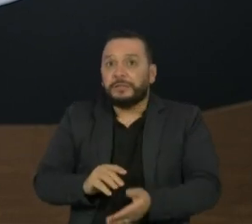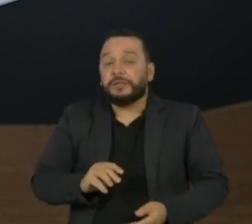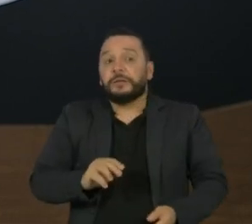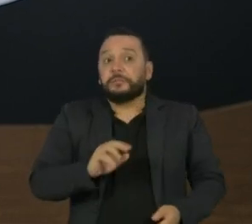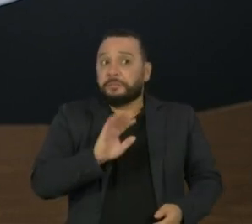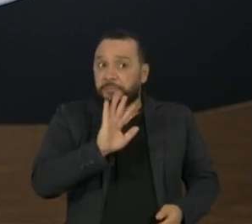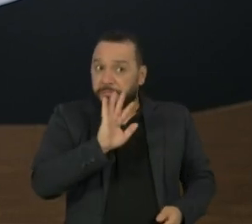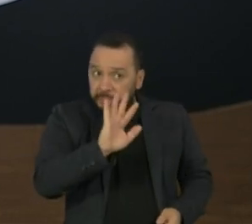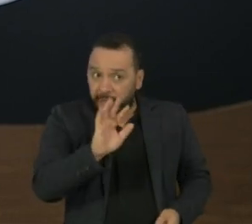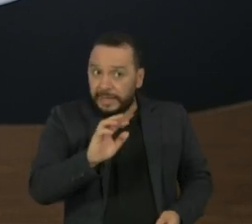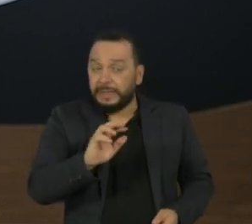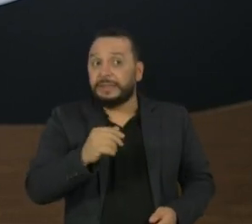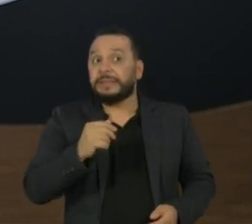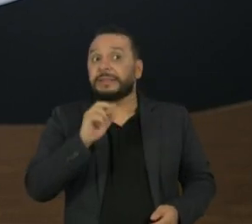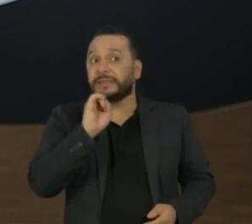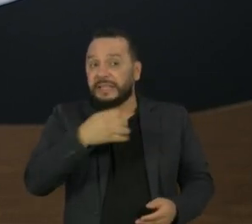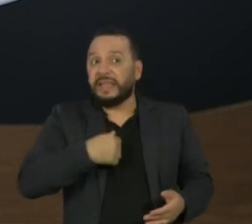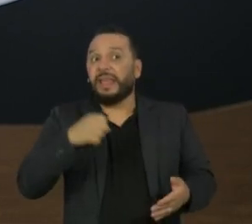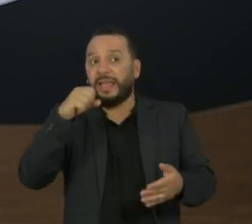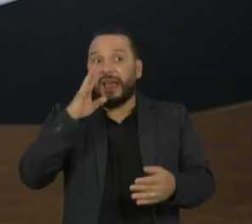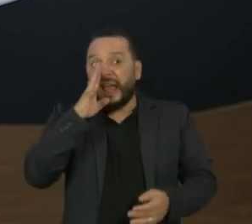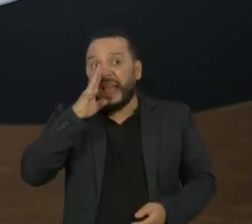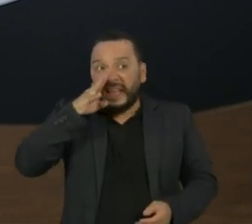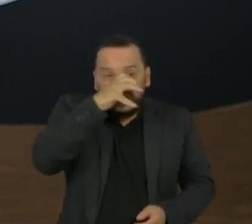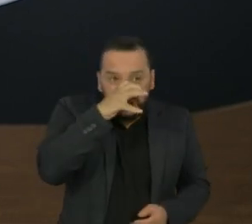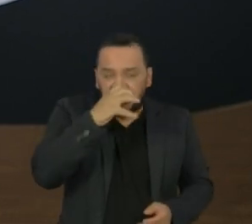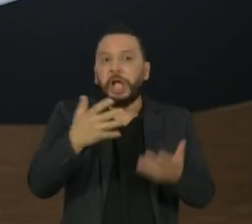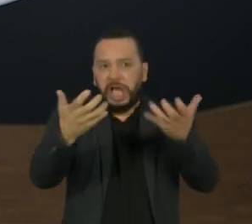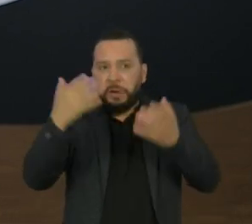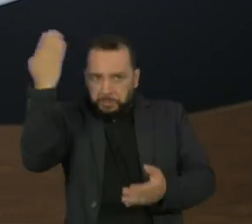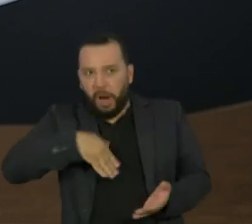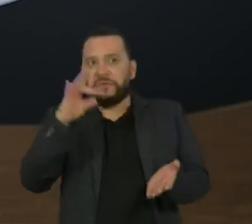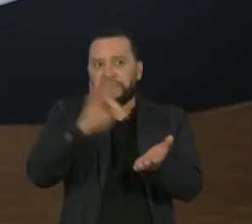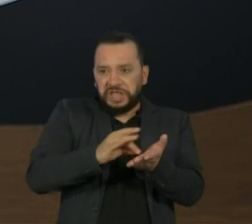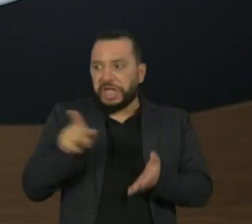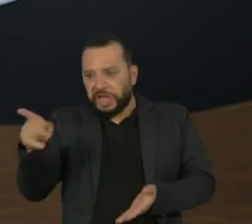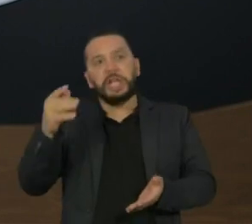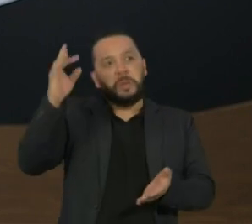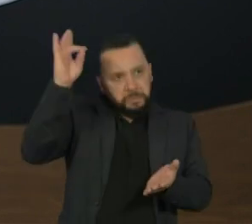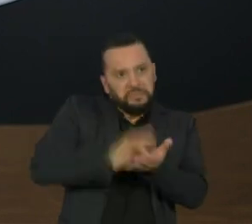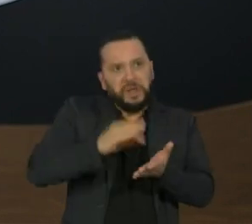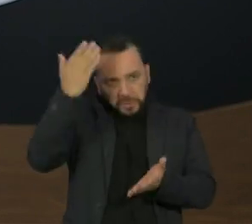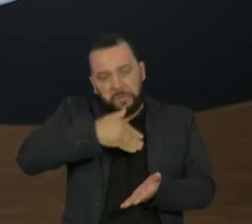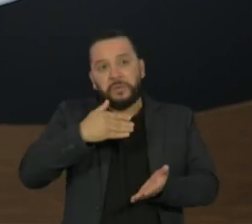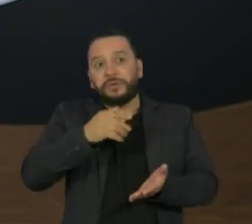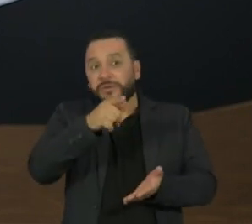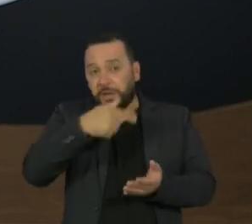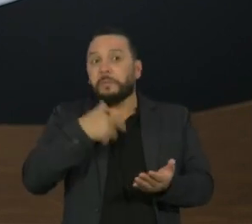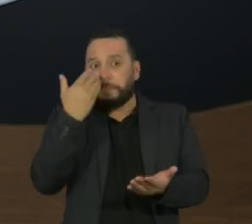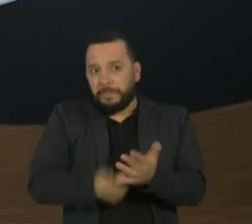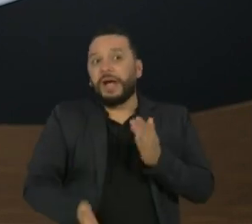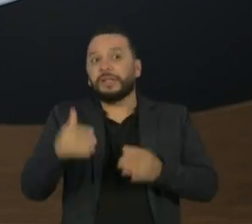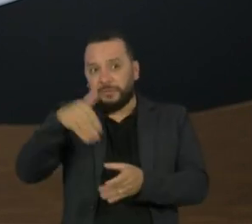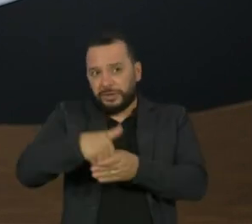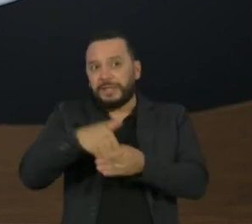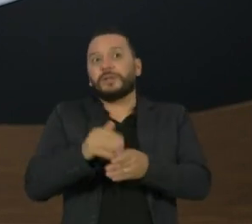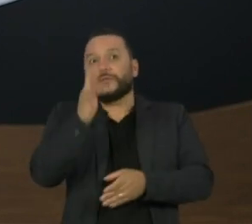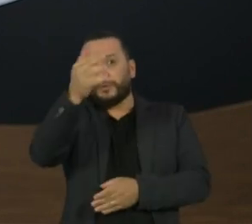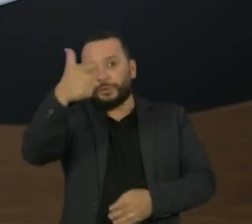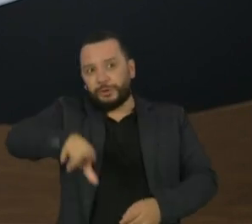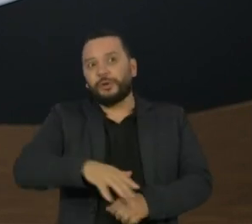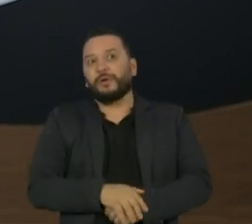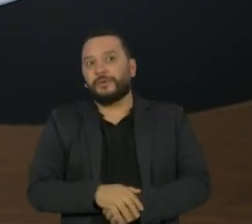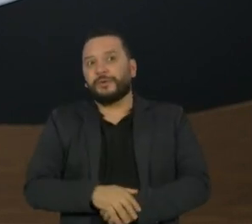percam outra eleição, não? Talvez o quê? Se insistirem tanto nessa verdade, percam nova eleição e o Bolsonaro se